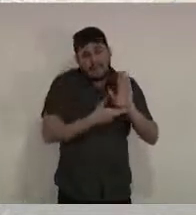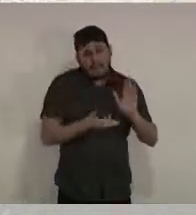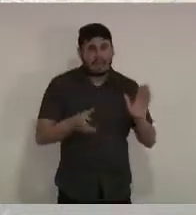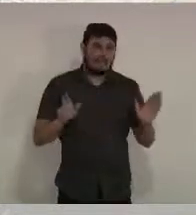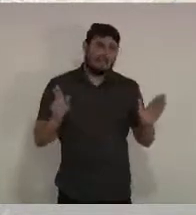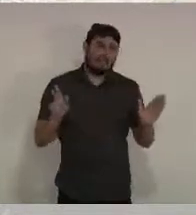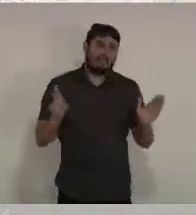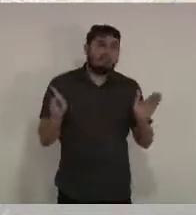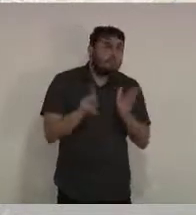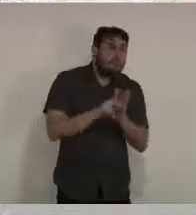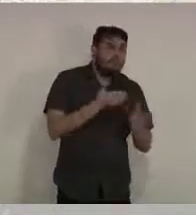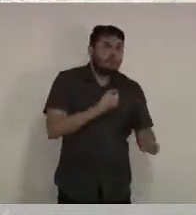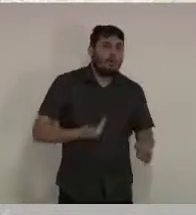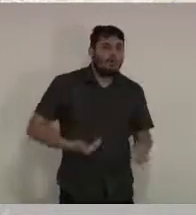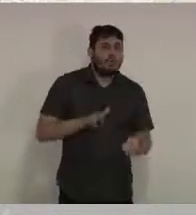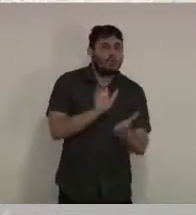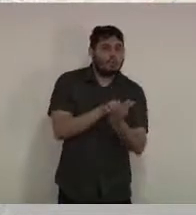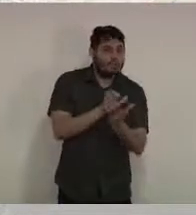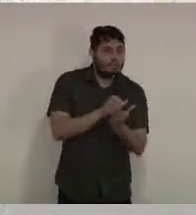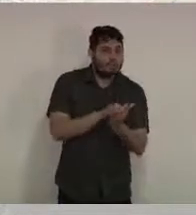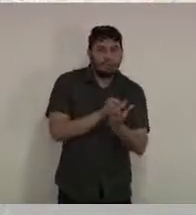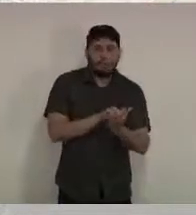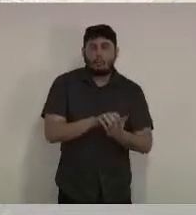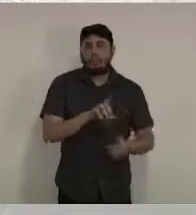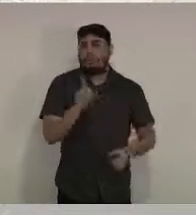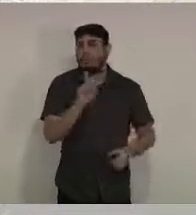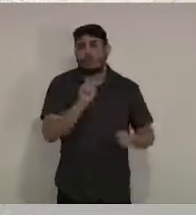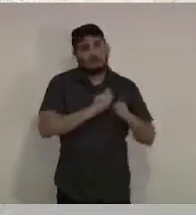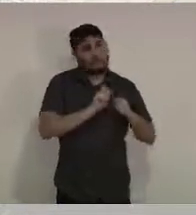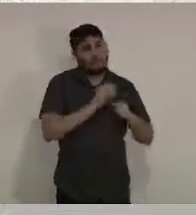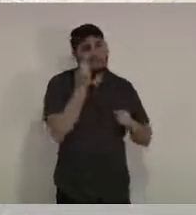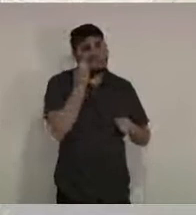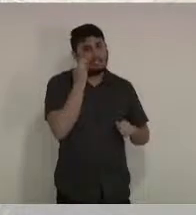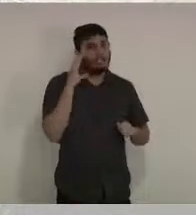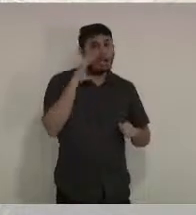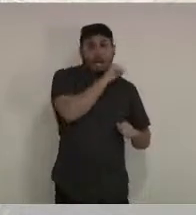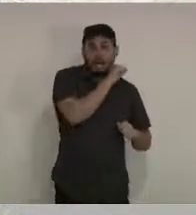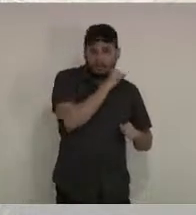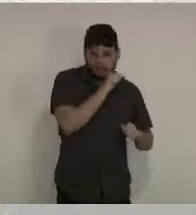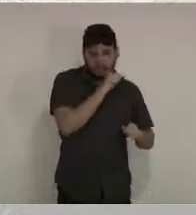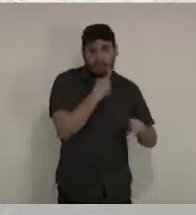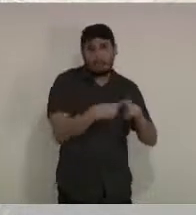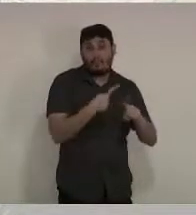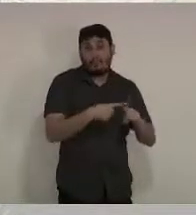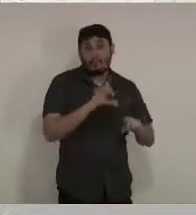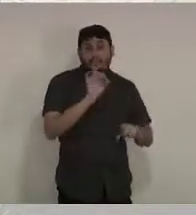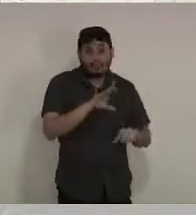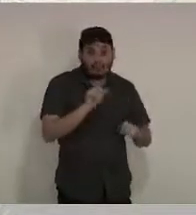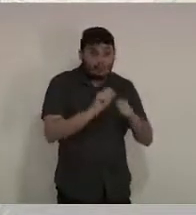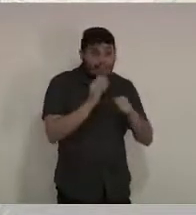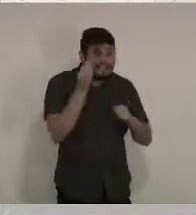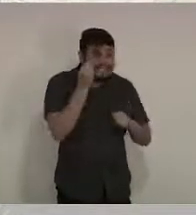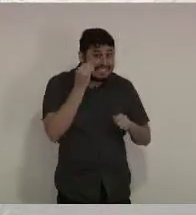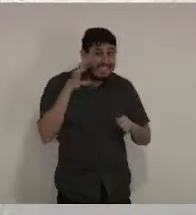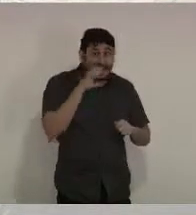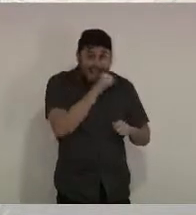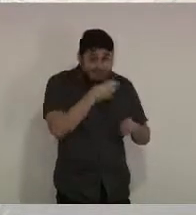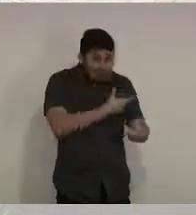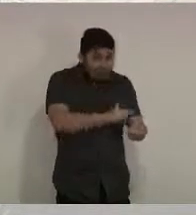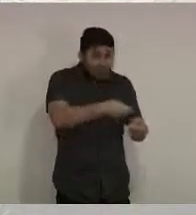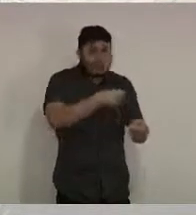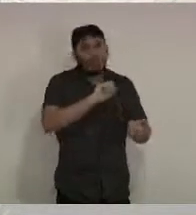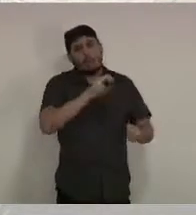se testa, por recomendação, os casos mais graves. Por uma determinação da prefeita, nós fizemos a aquisição de testes e